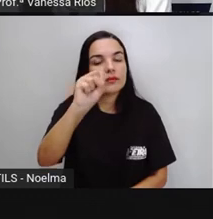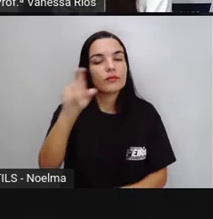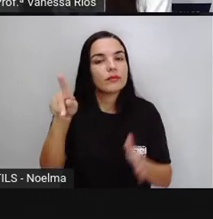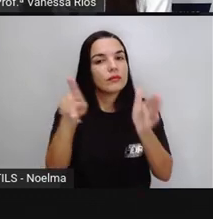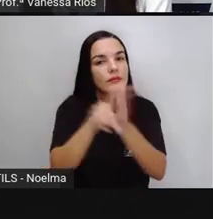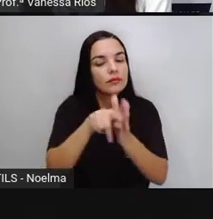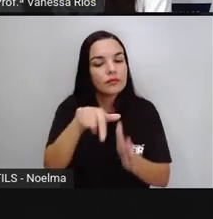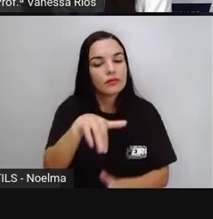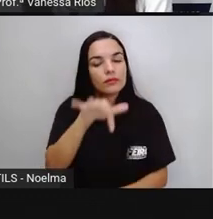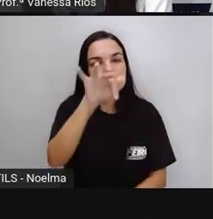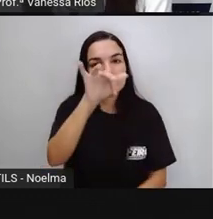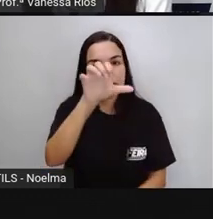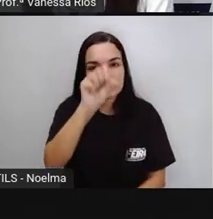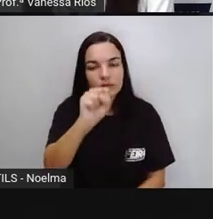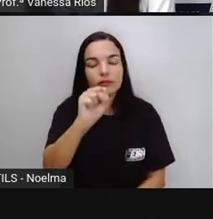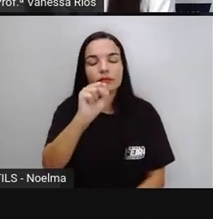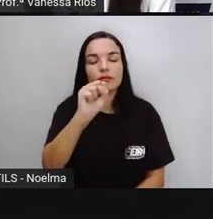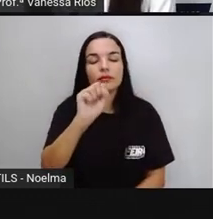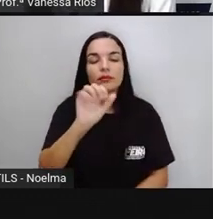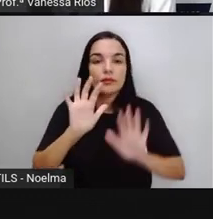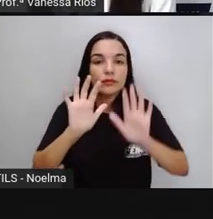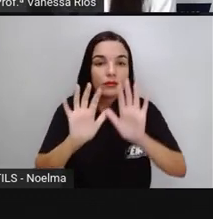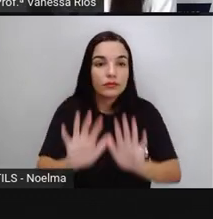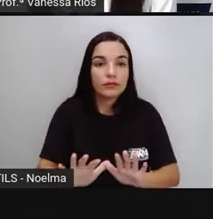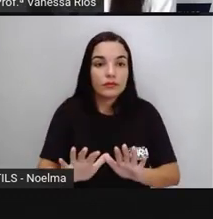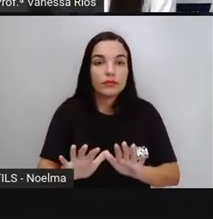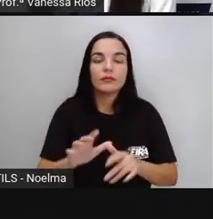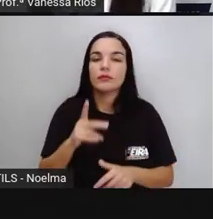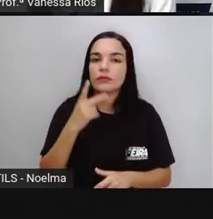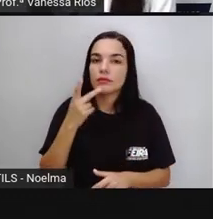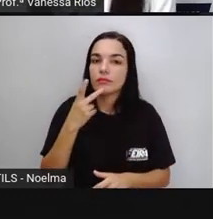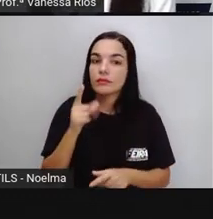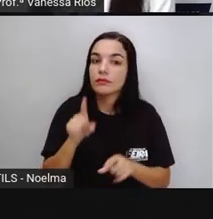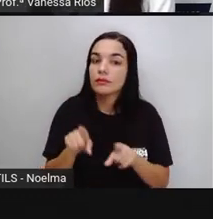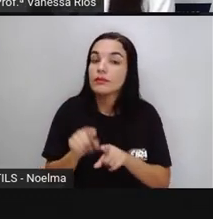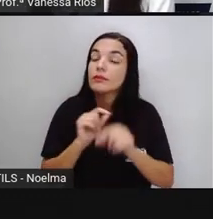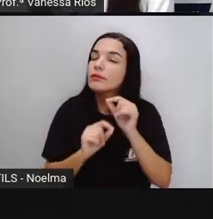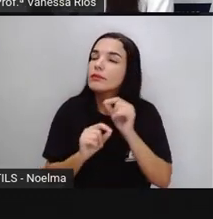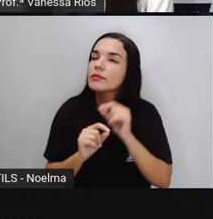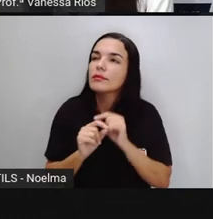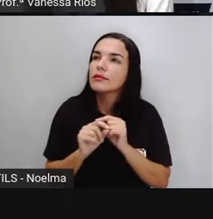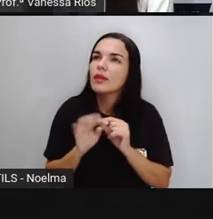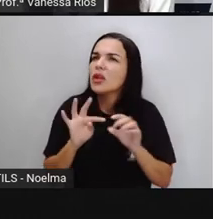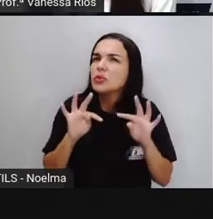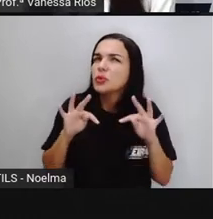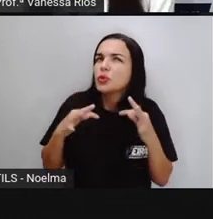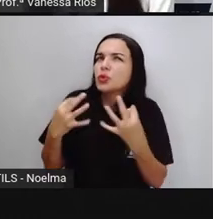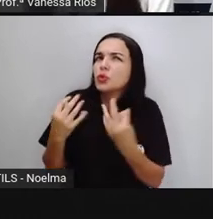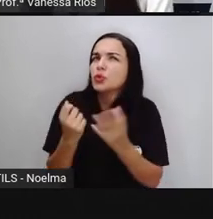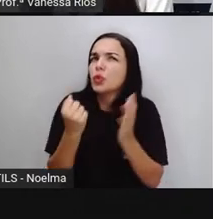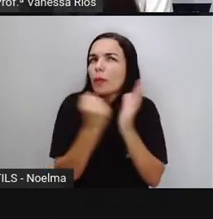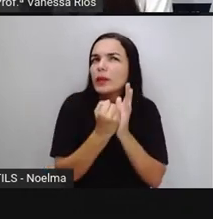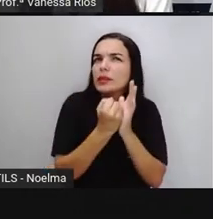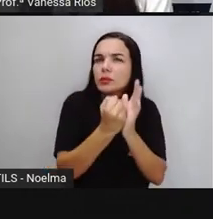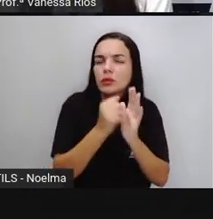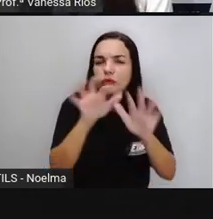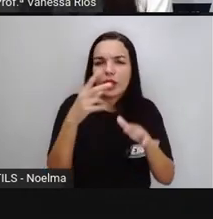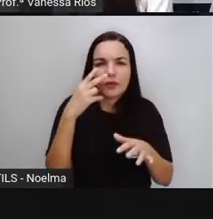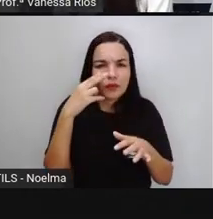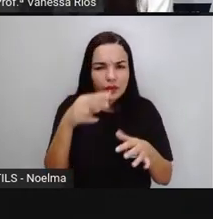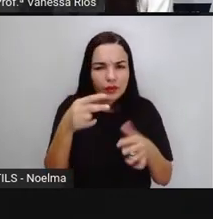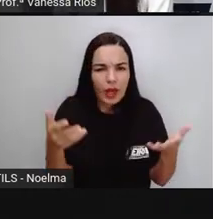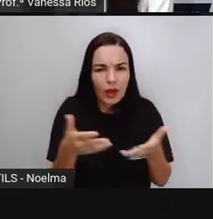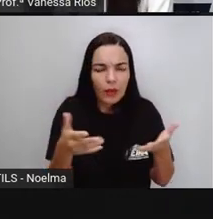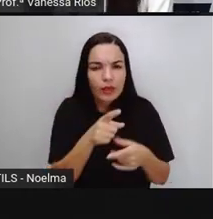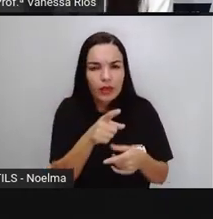histórica e cultural da cidade. Mas aí a Pró ressalta, né? Nem todos aqueles patrimônios, nem todas aquelas imagens